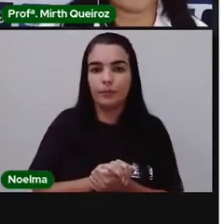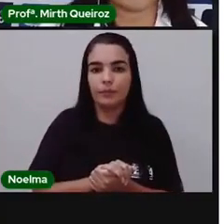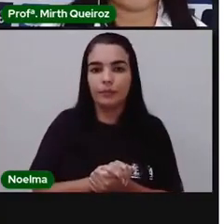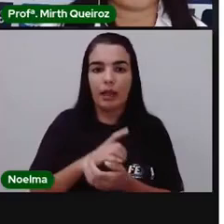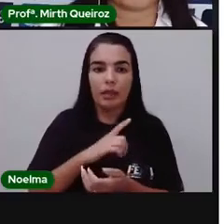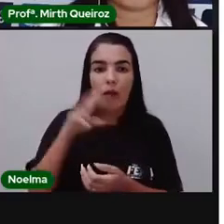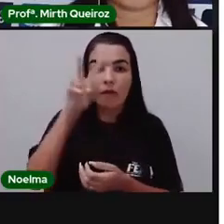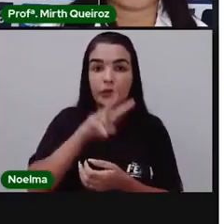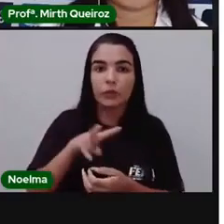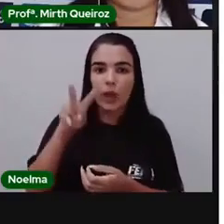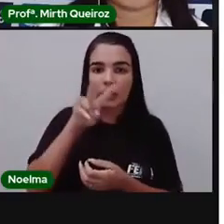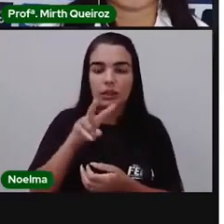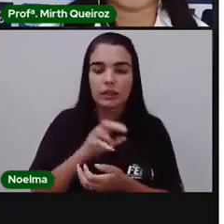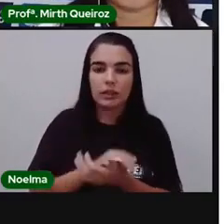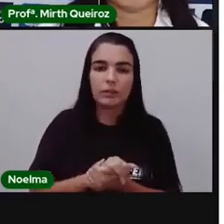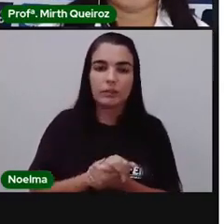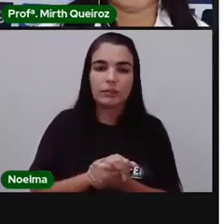tá bem?